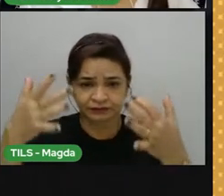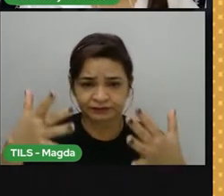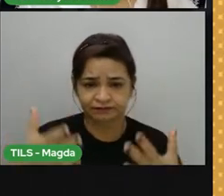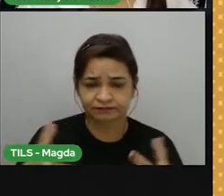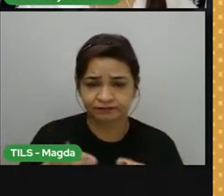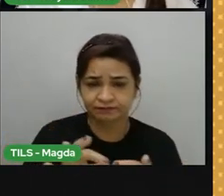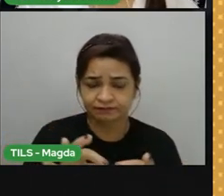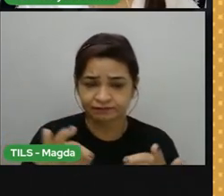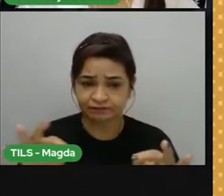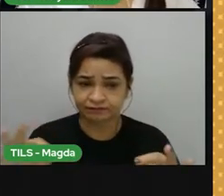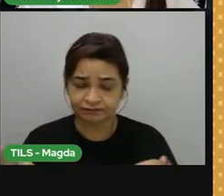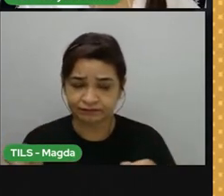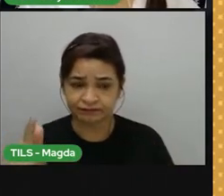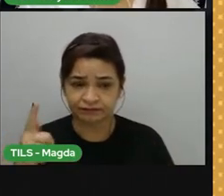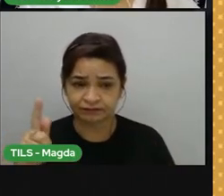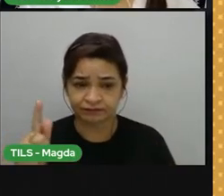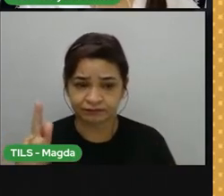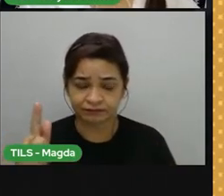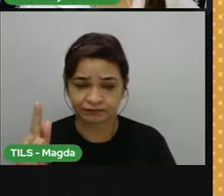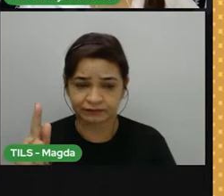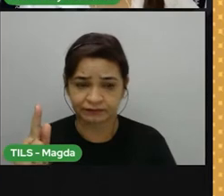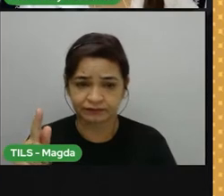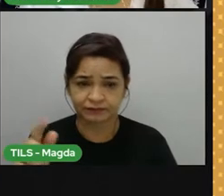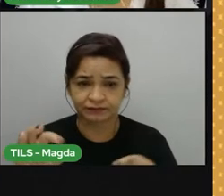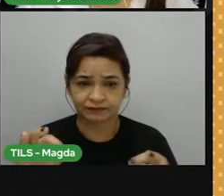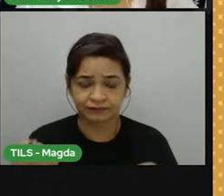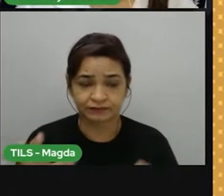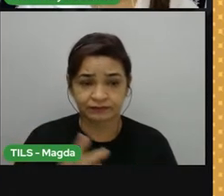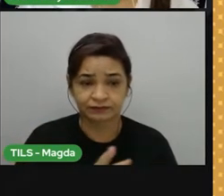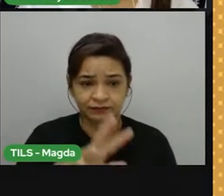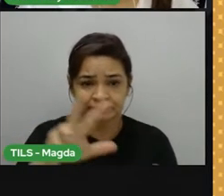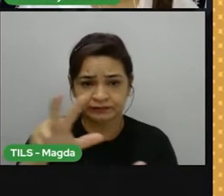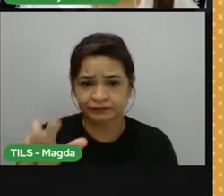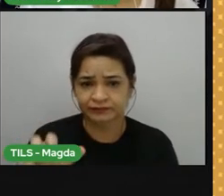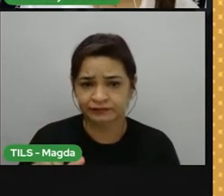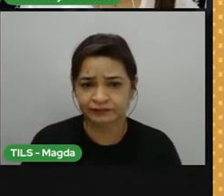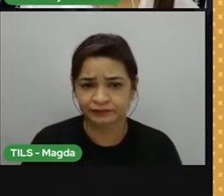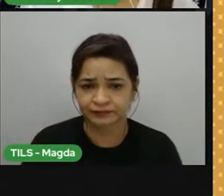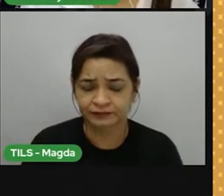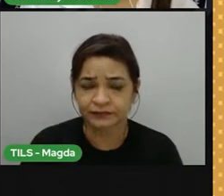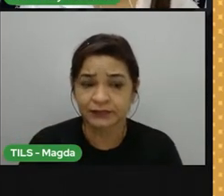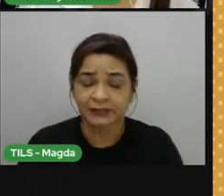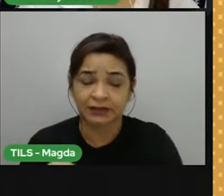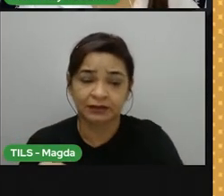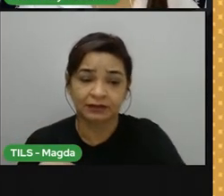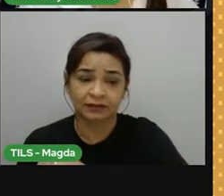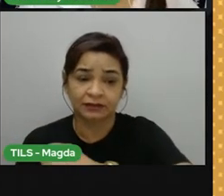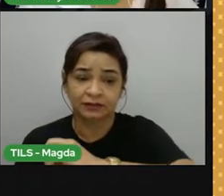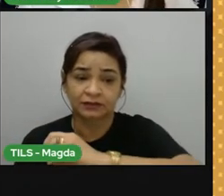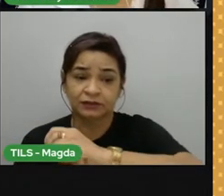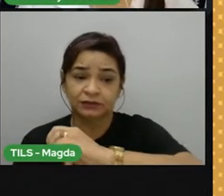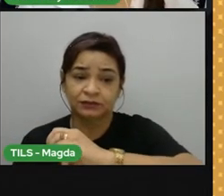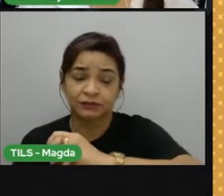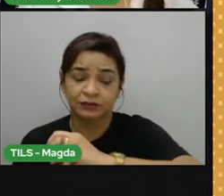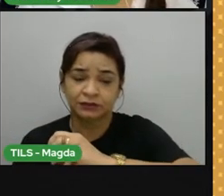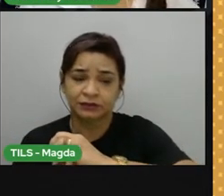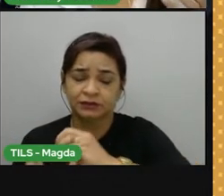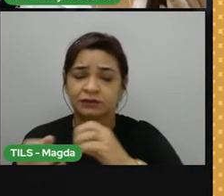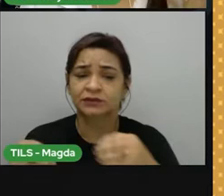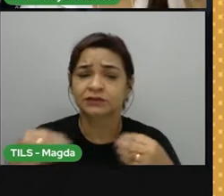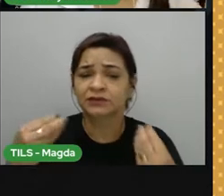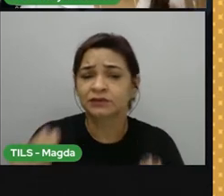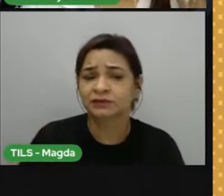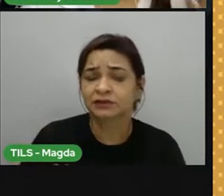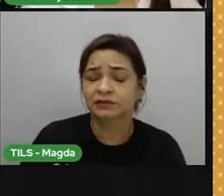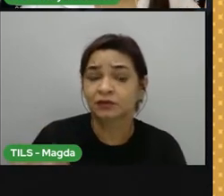distância em graus de um ponto qualquer na superfície terrestre em relação à linha do Equador. Estamos nos referindo a